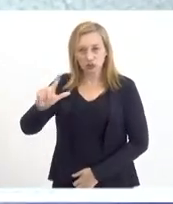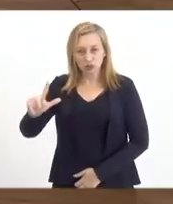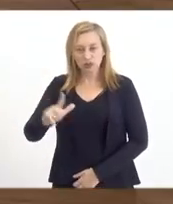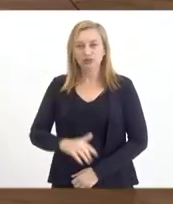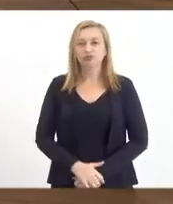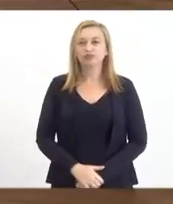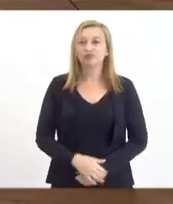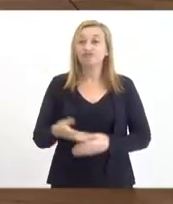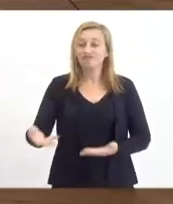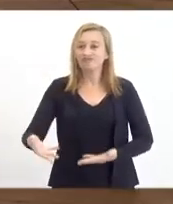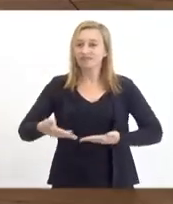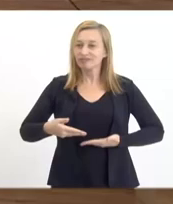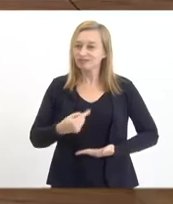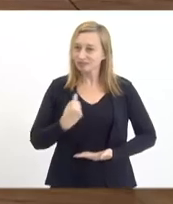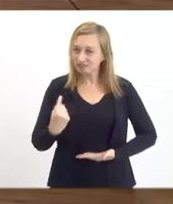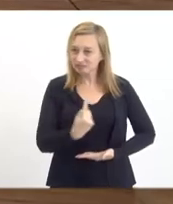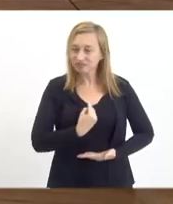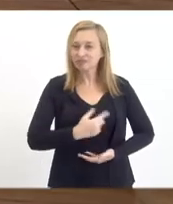que está nos recebendo.